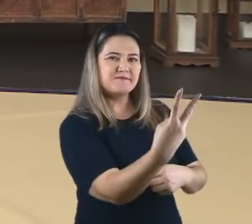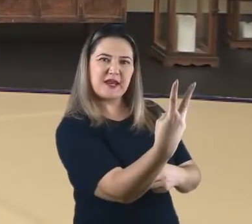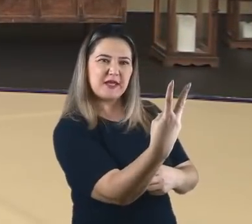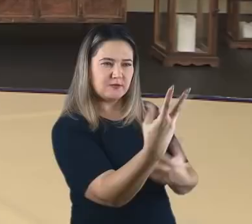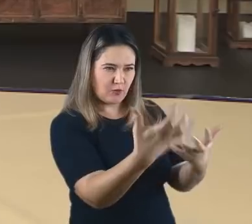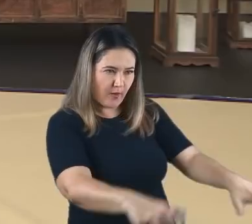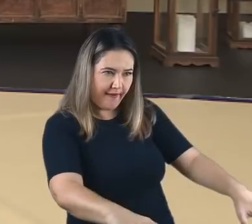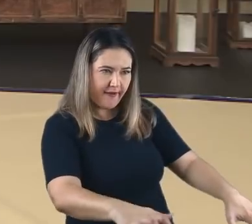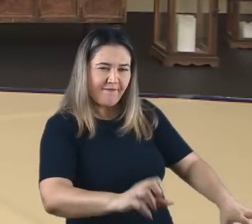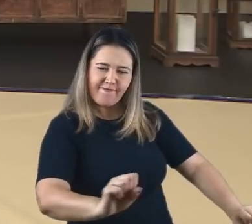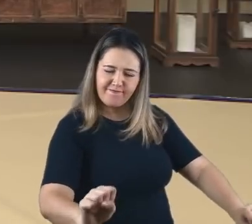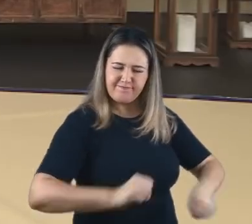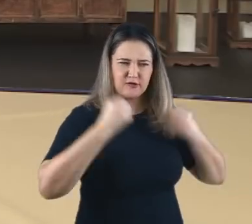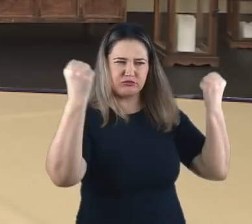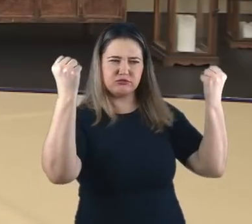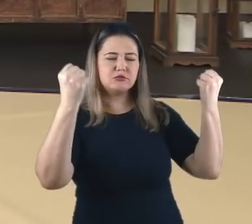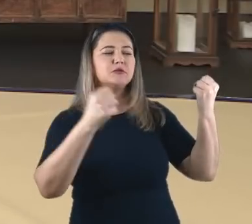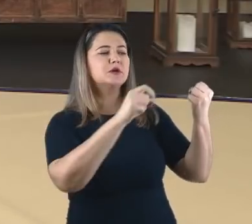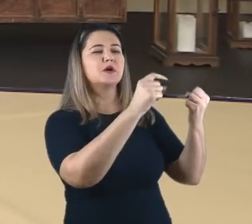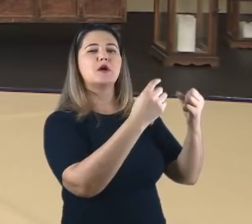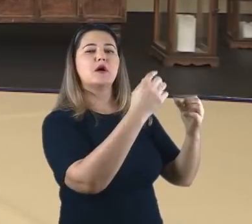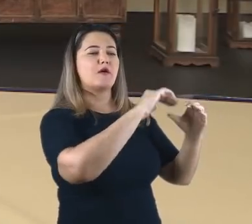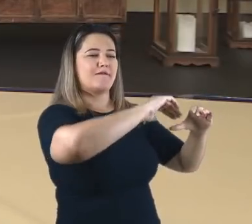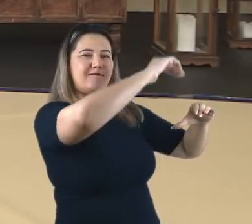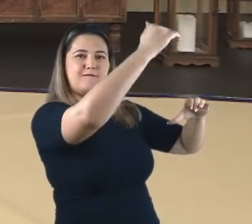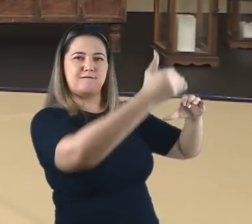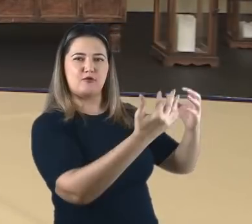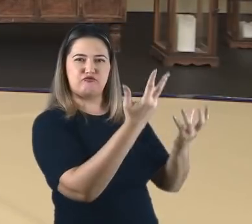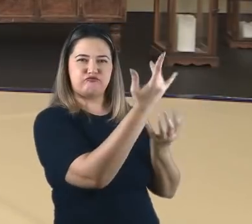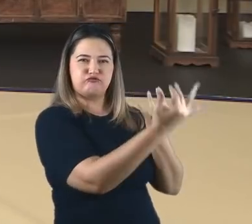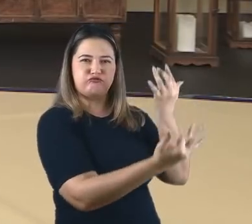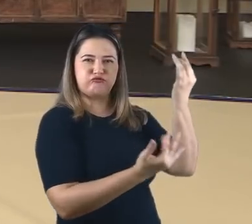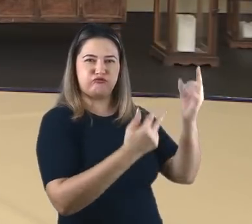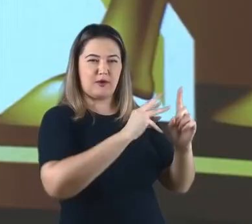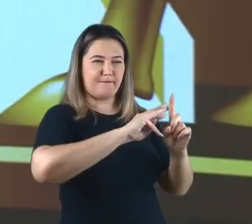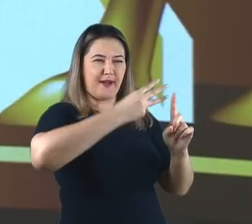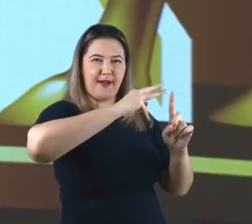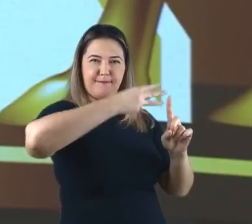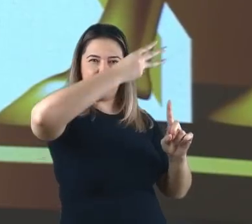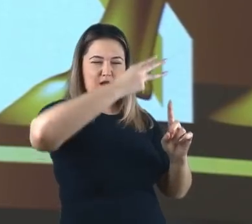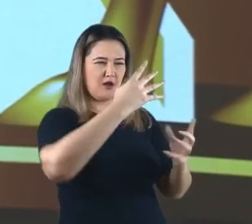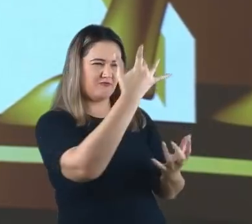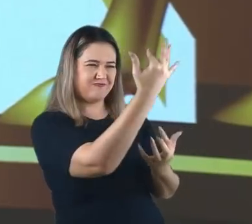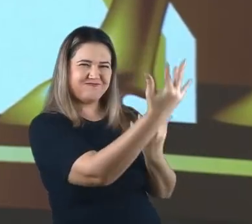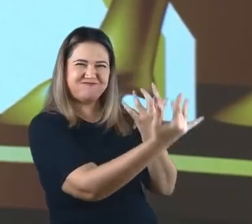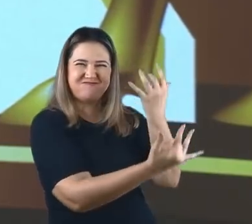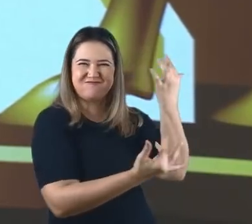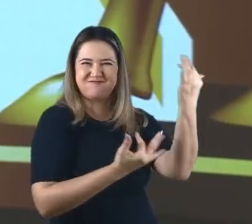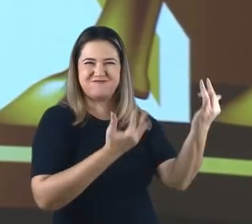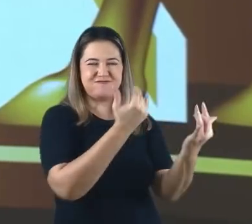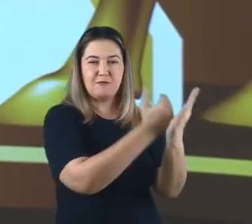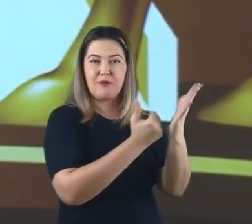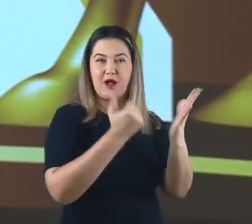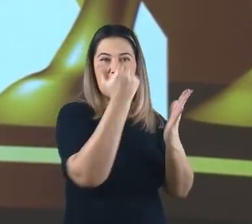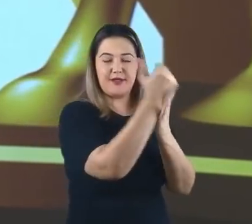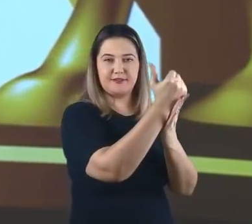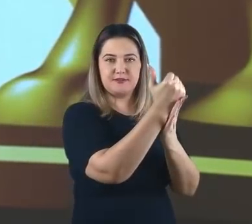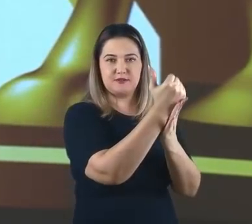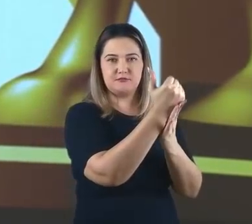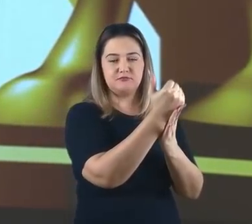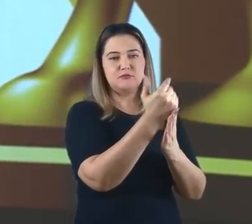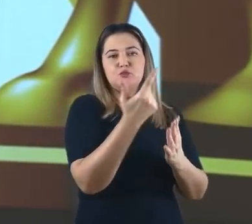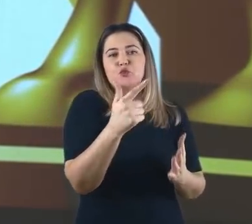fornalha numa temperatura bem mais elevada que o normal. Embora nós não tenhamos relatos diretos da prática